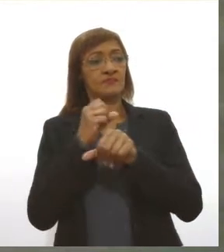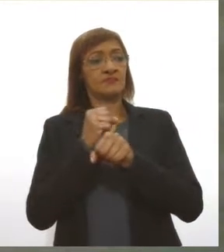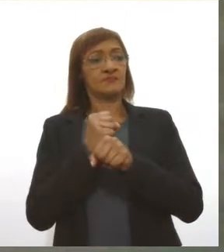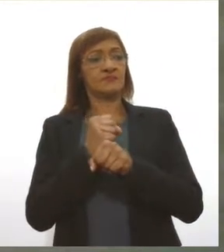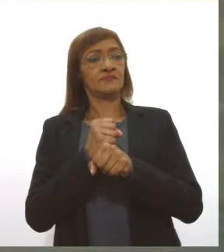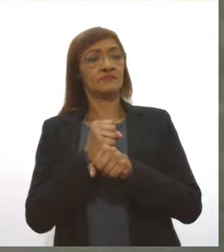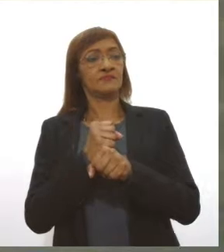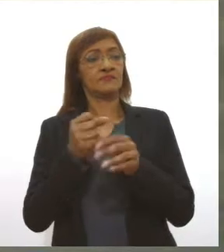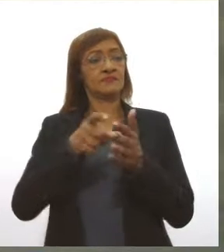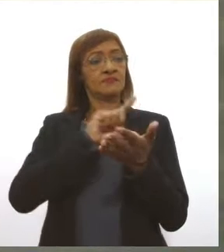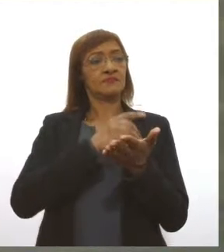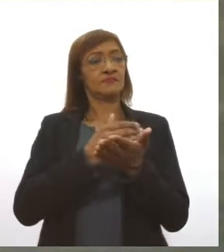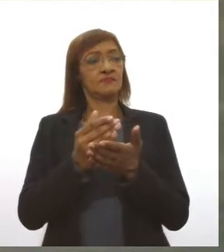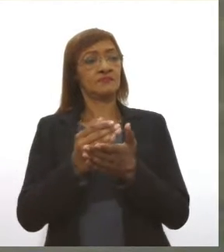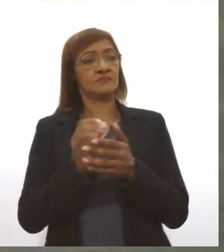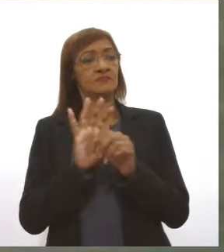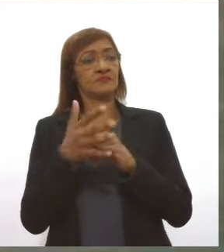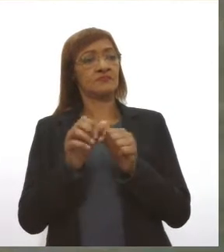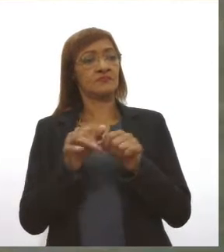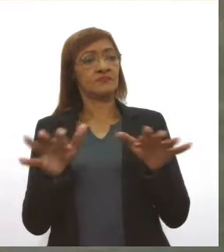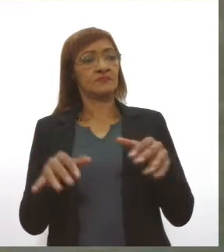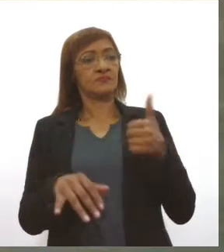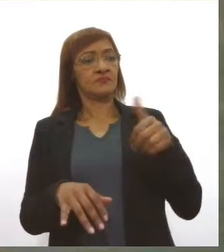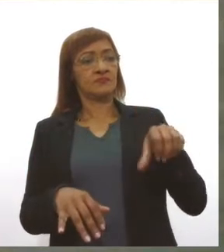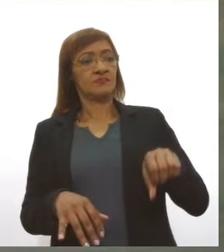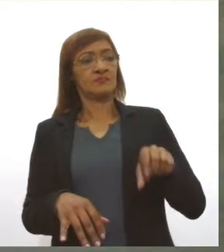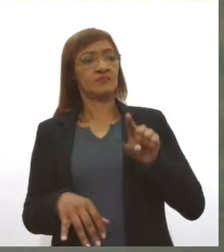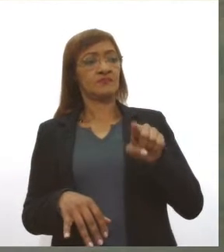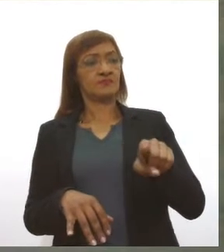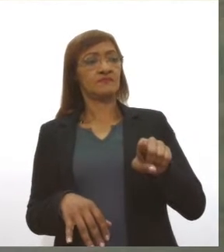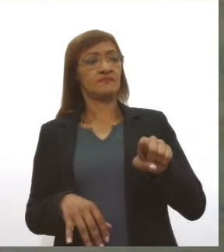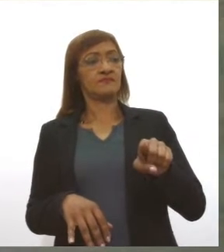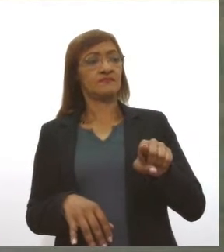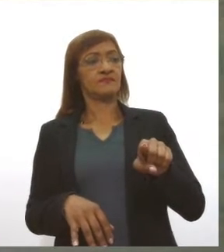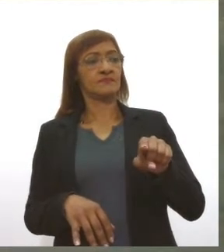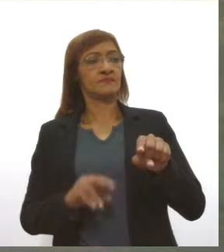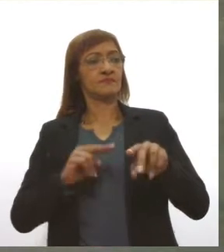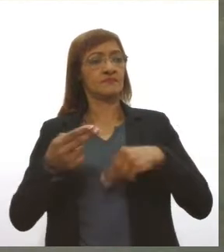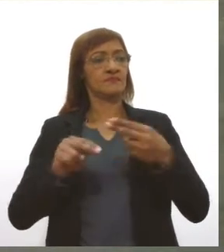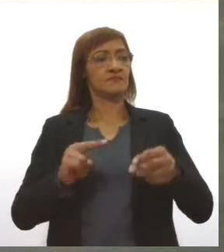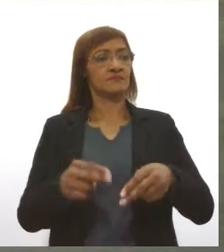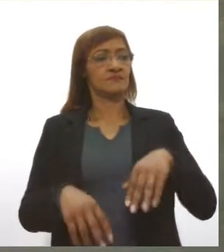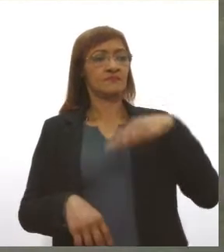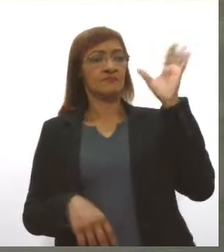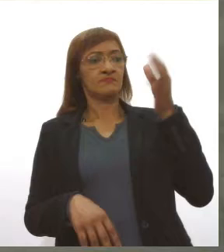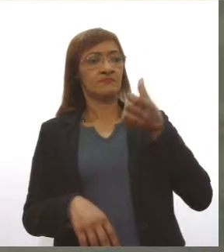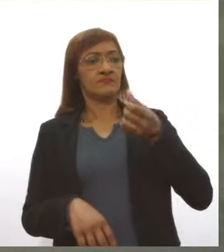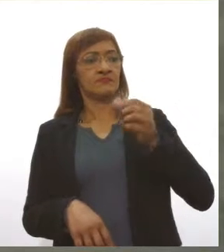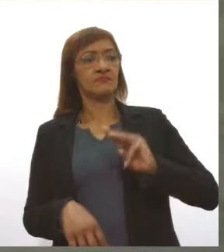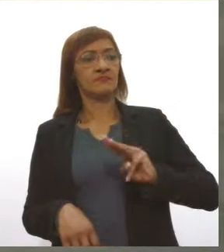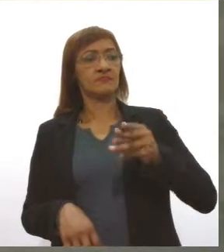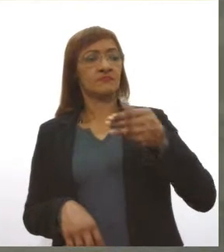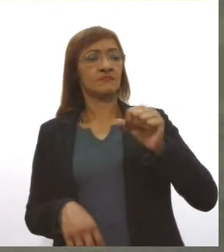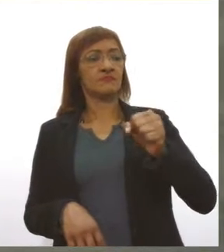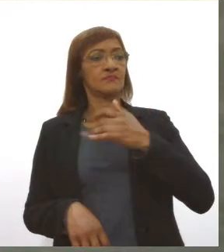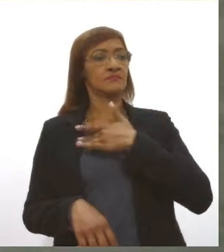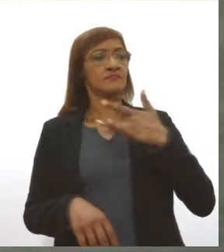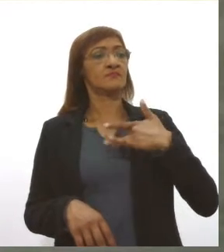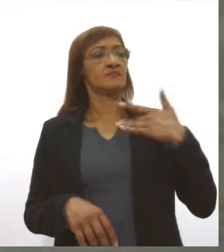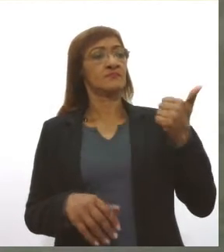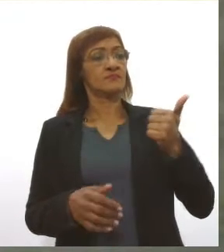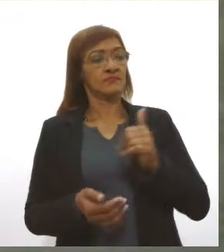pandemia, 191 mil óbitos e mais de 6 milhões de curados. Já a média, né,